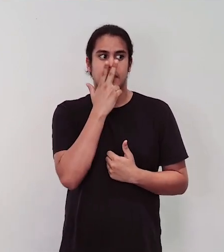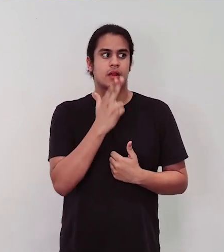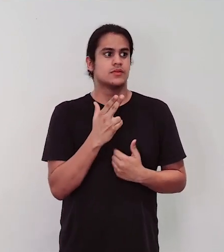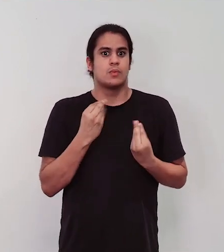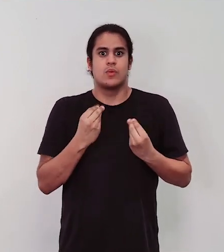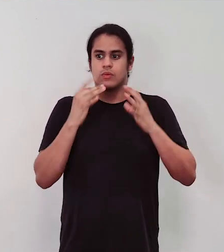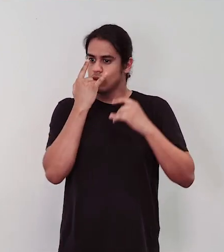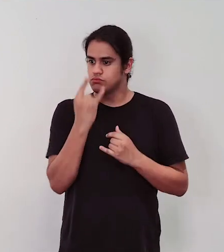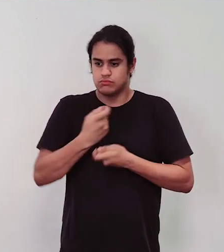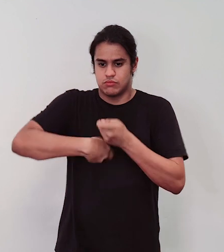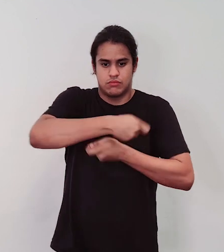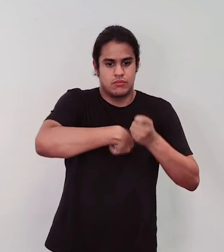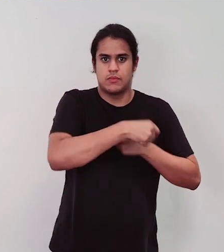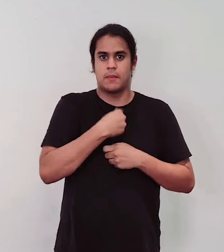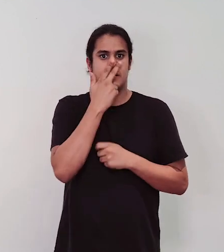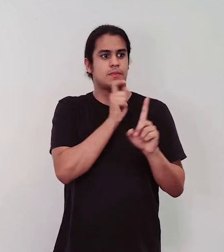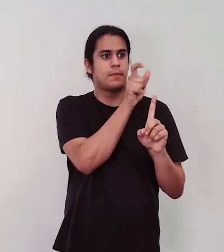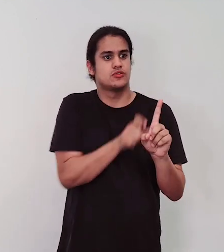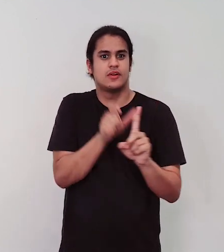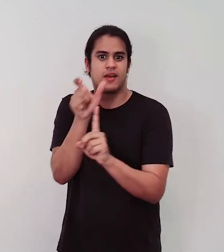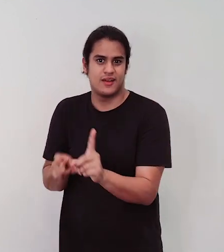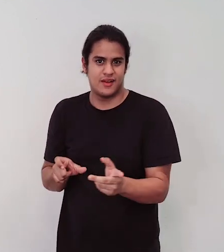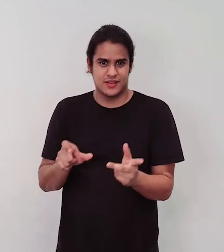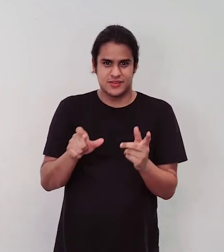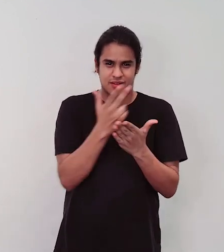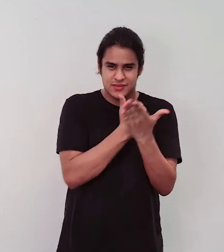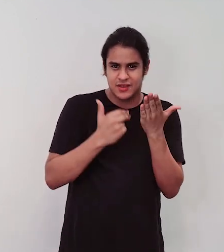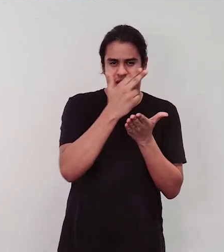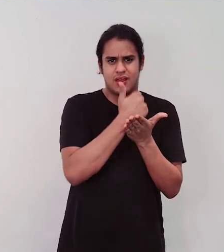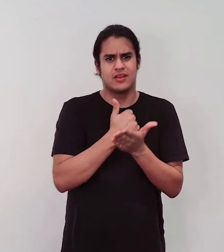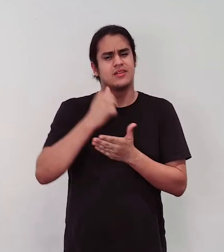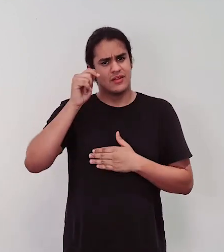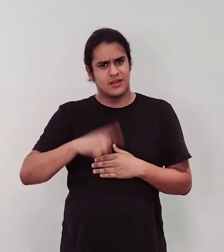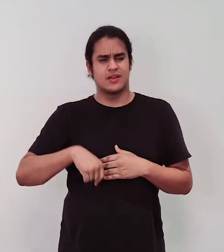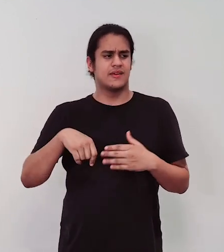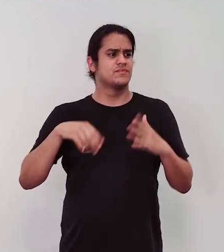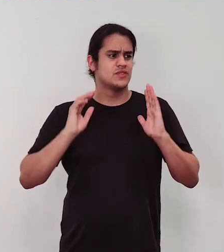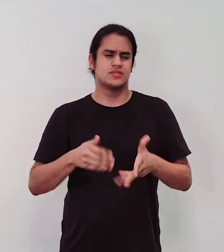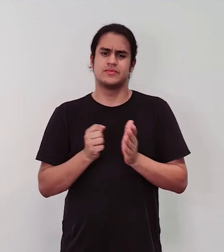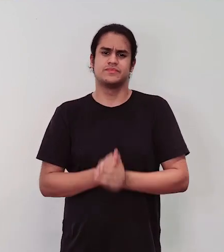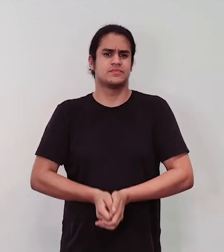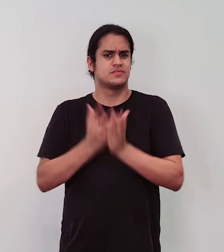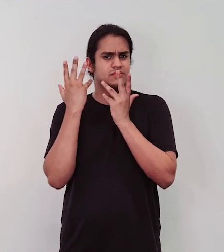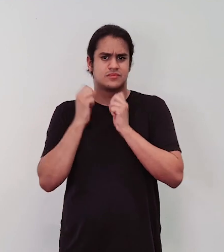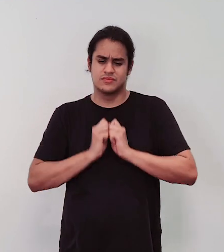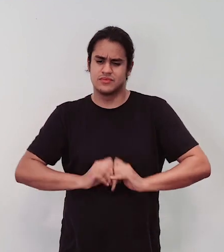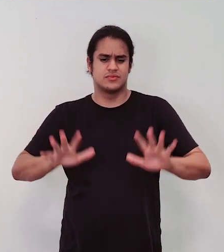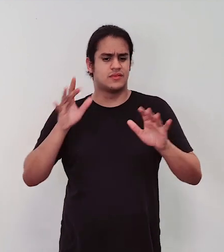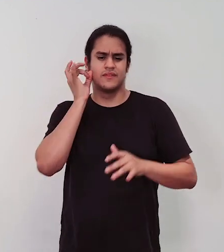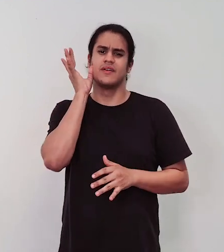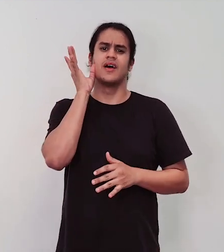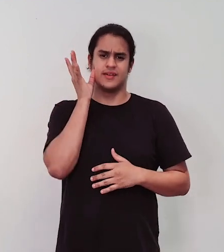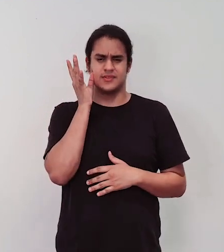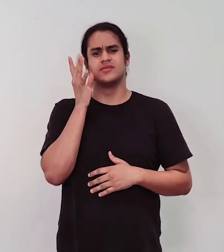mercadológico de personagens, de desenhos, que são imagens já muito circuladas, já estão facilmente circuladas,